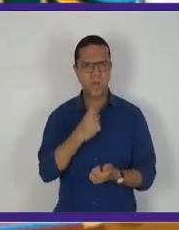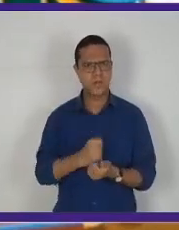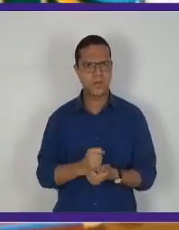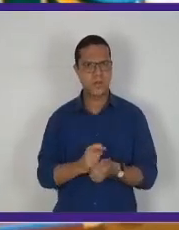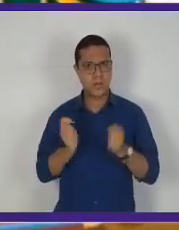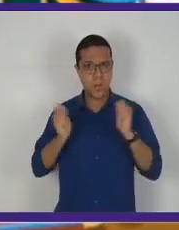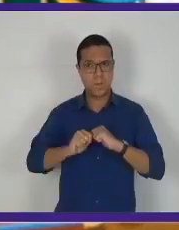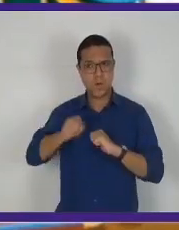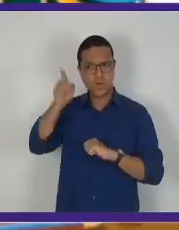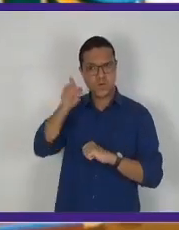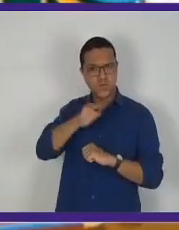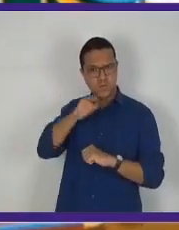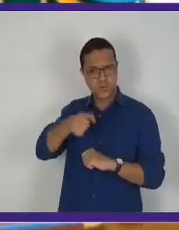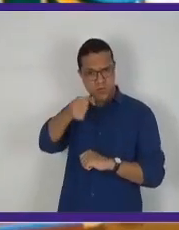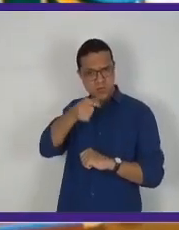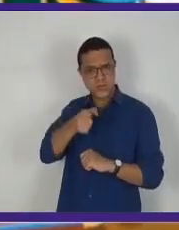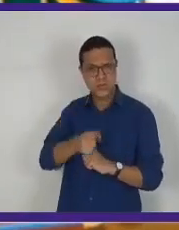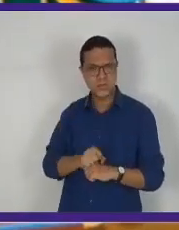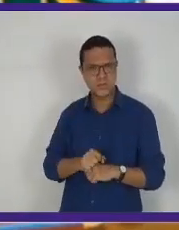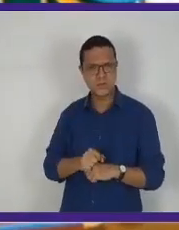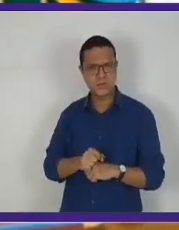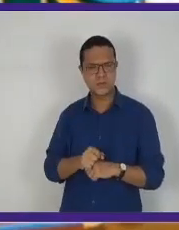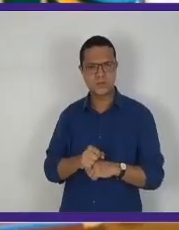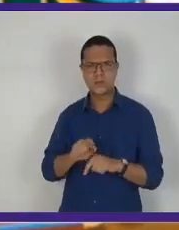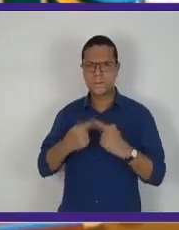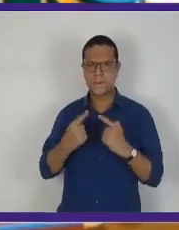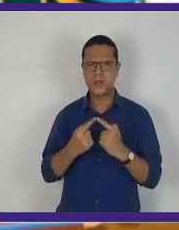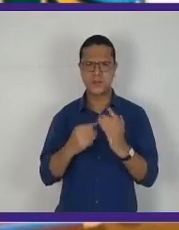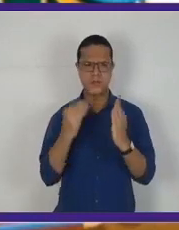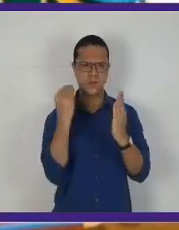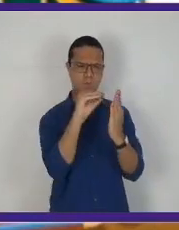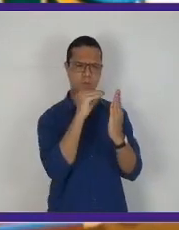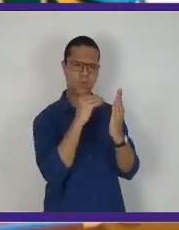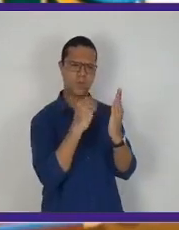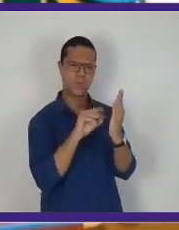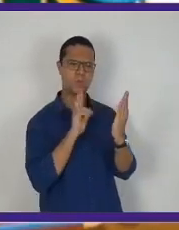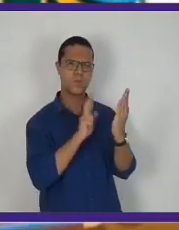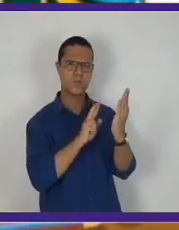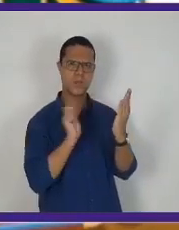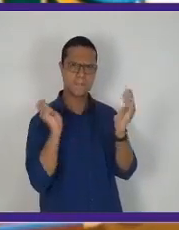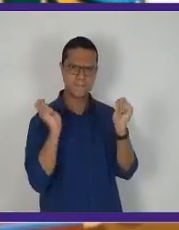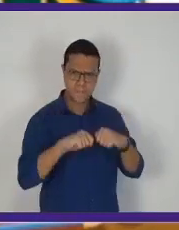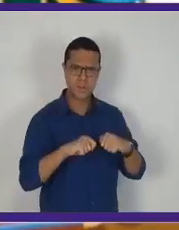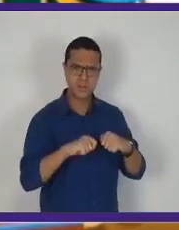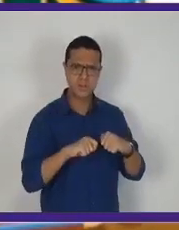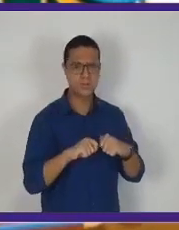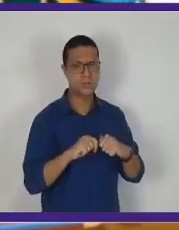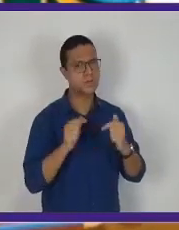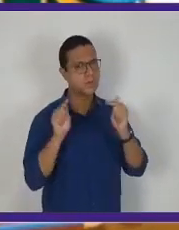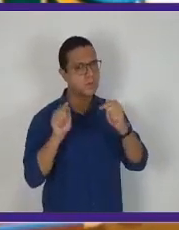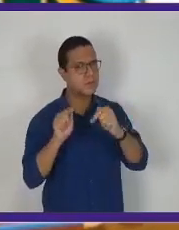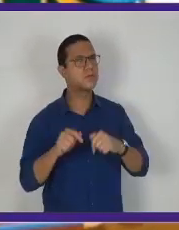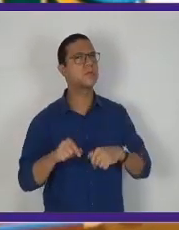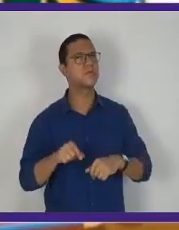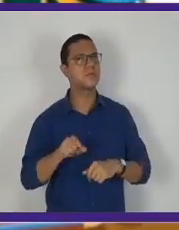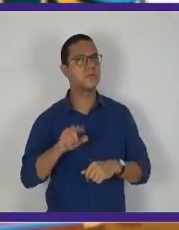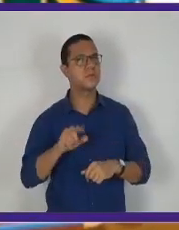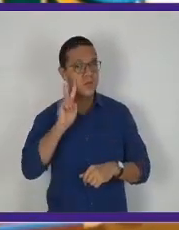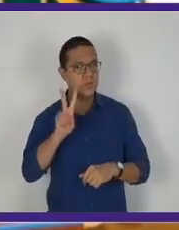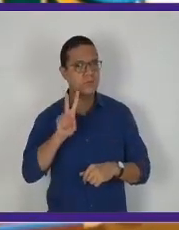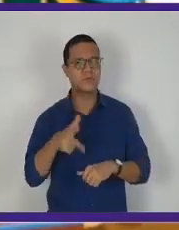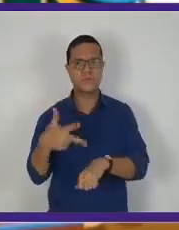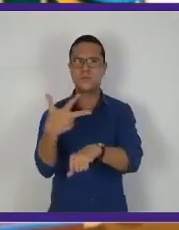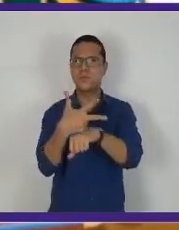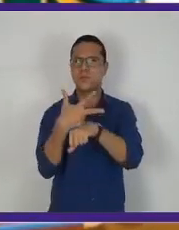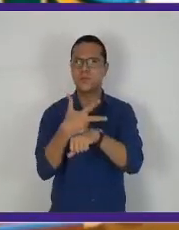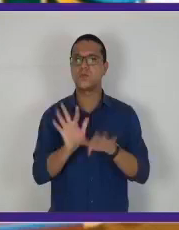vermelho. Eu posso fazer um X. Mas será que no gabarito eu posso fazer isso? É isso que vocês vão ver